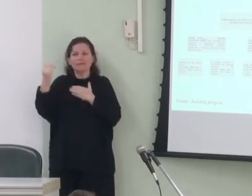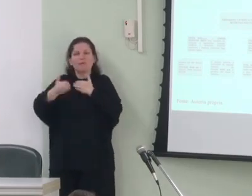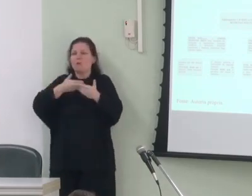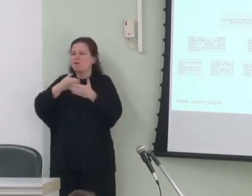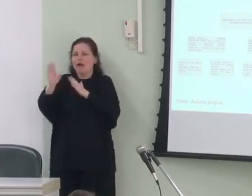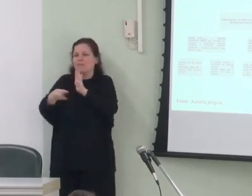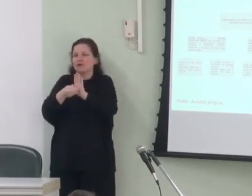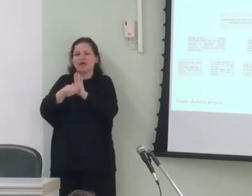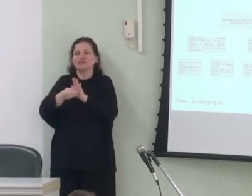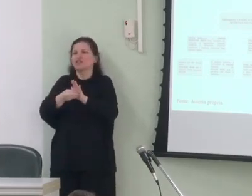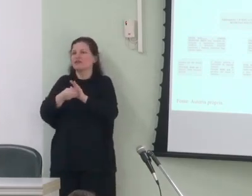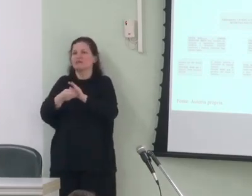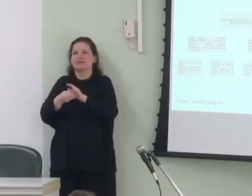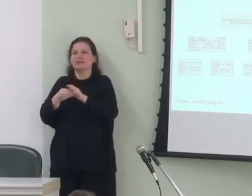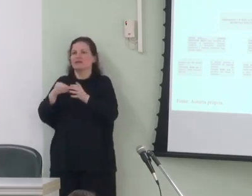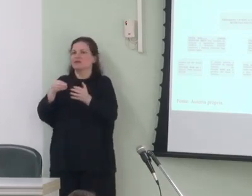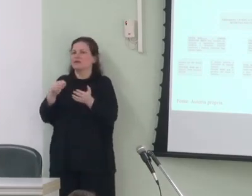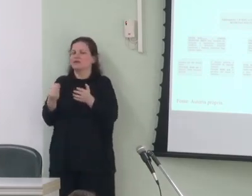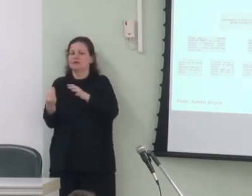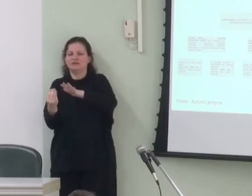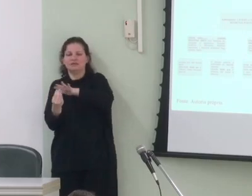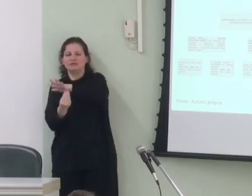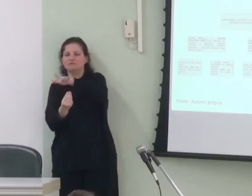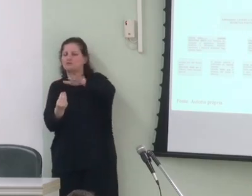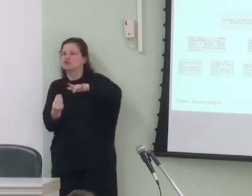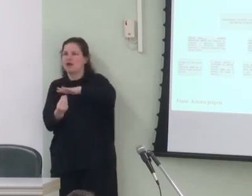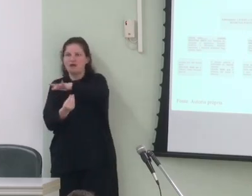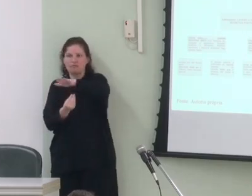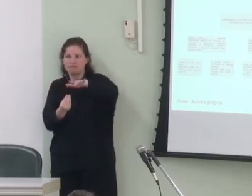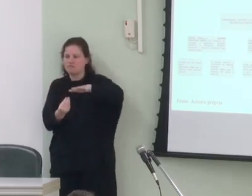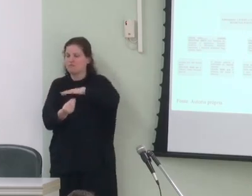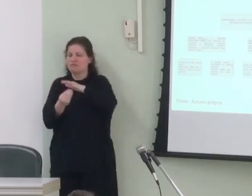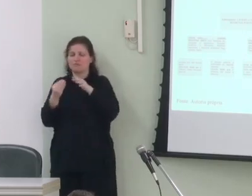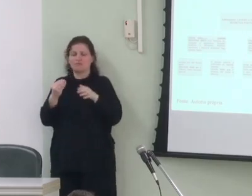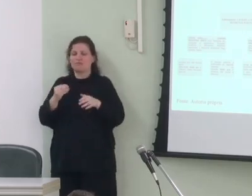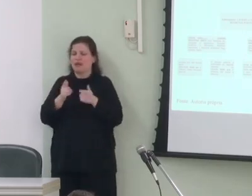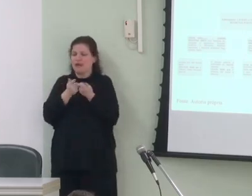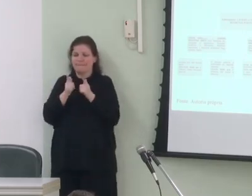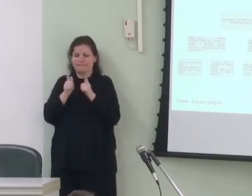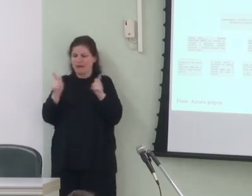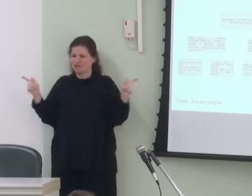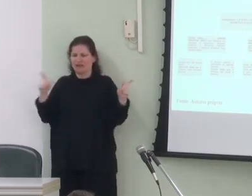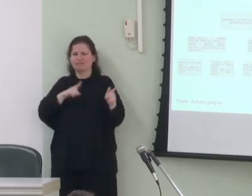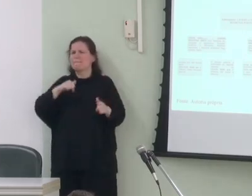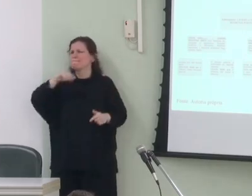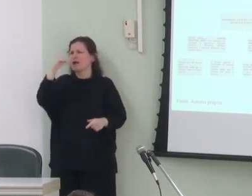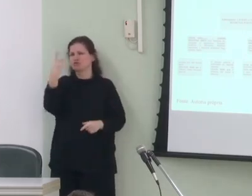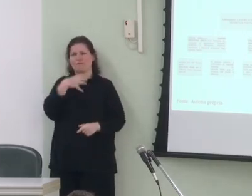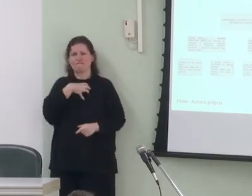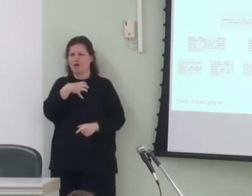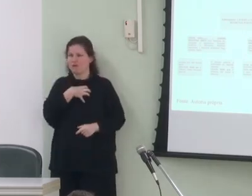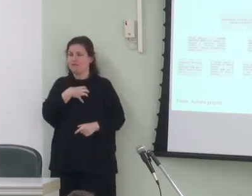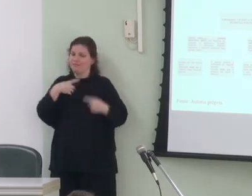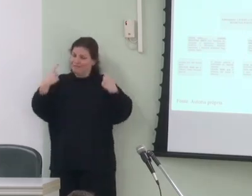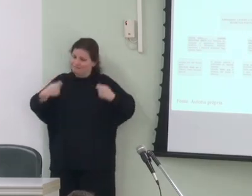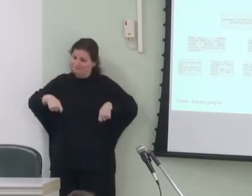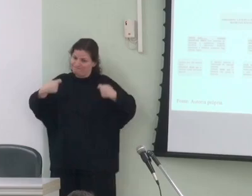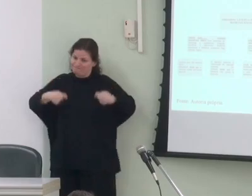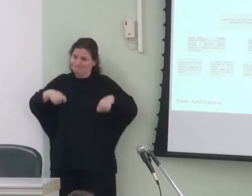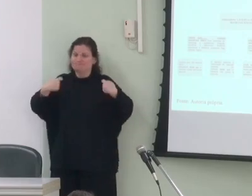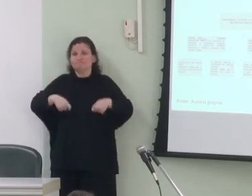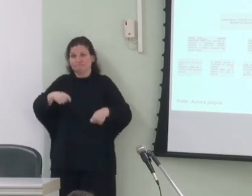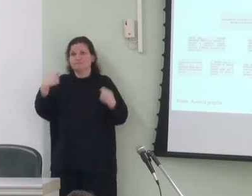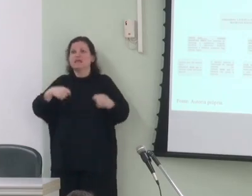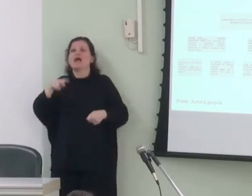abordagem funcional construcionista é de que a gramática dispondo de mais de uma forma necessariamente há de